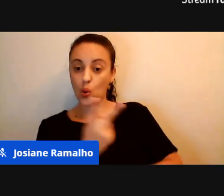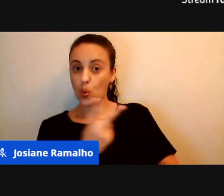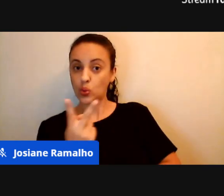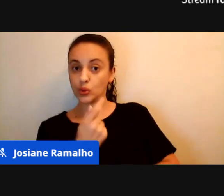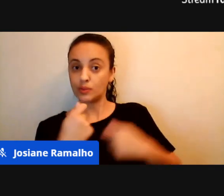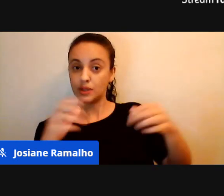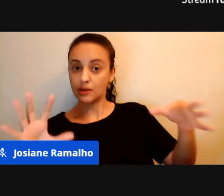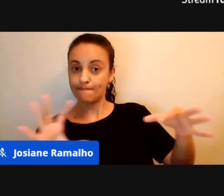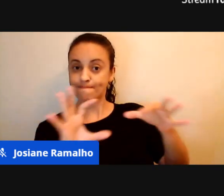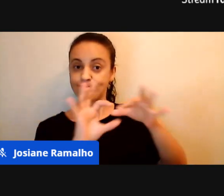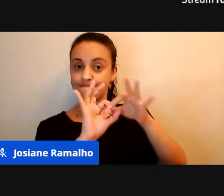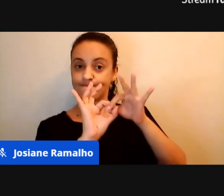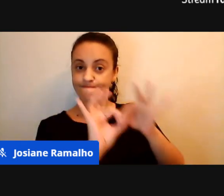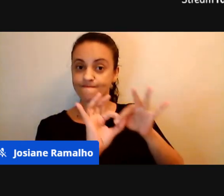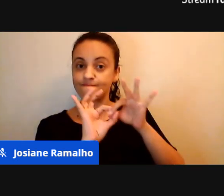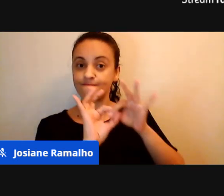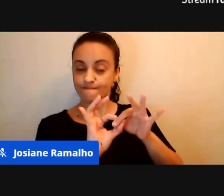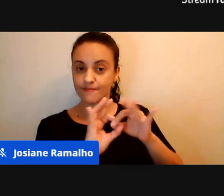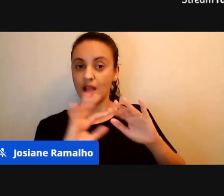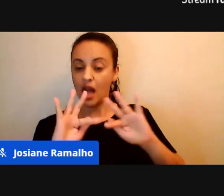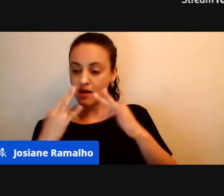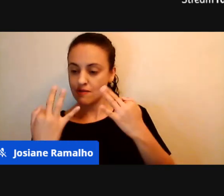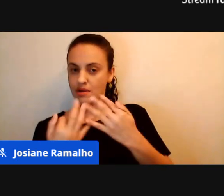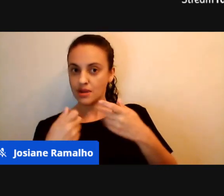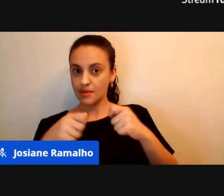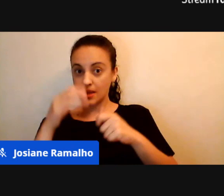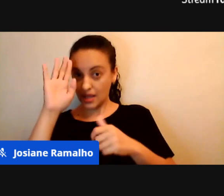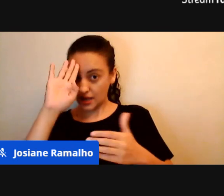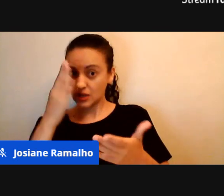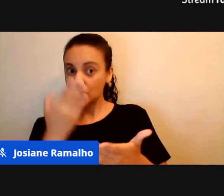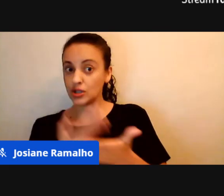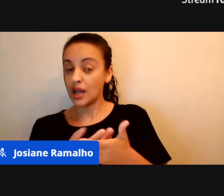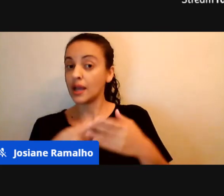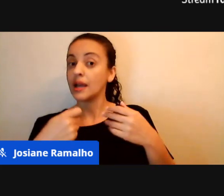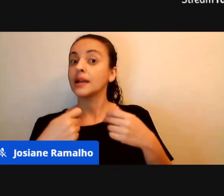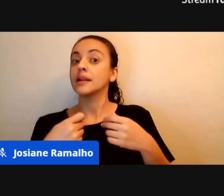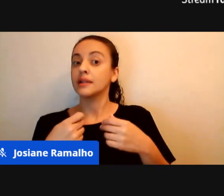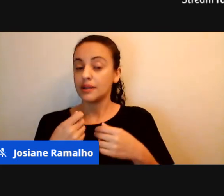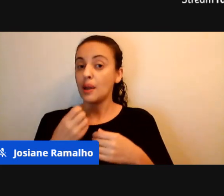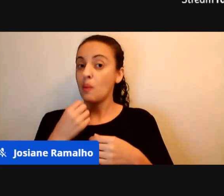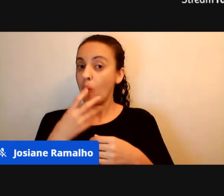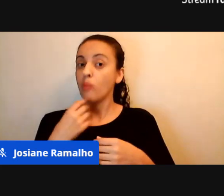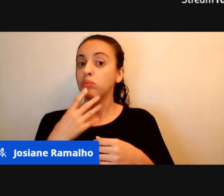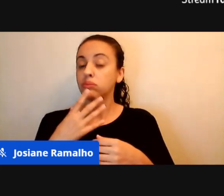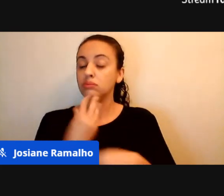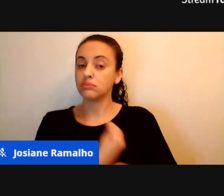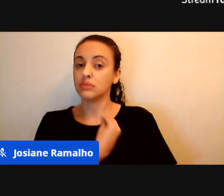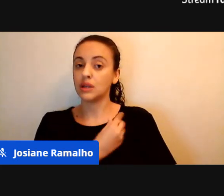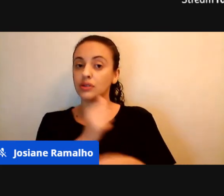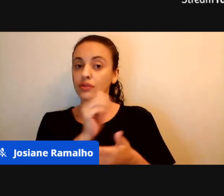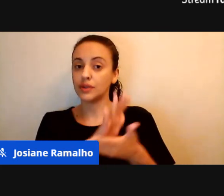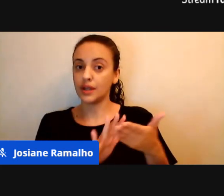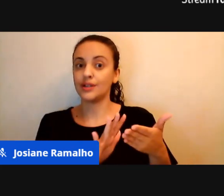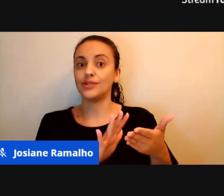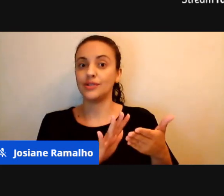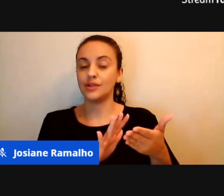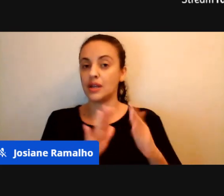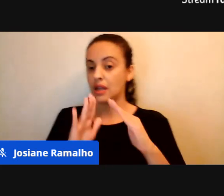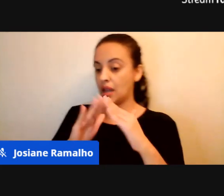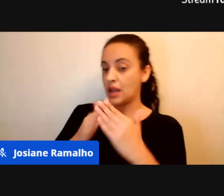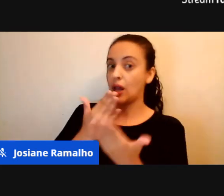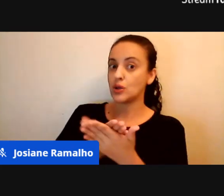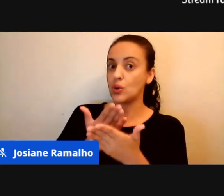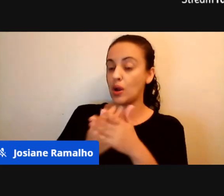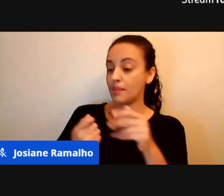acreditar que vale a pena participar das atividades, e a escola tem que valorizar muito, é, essa